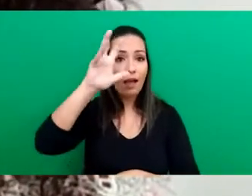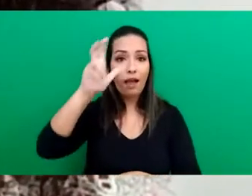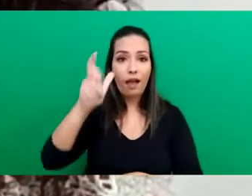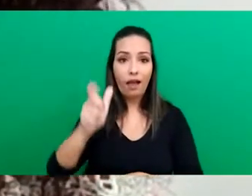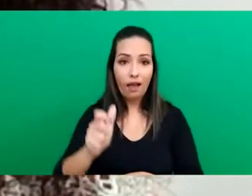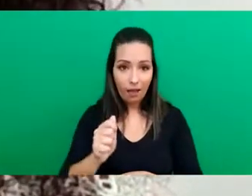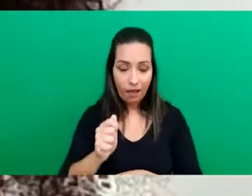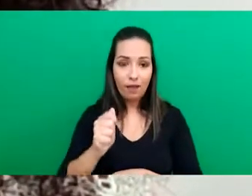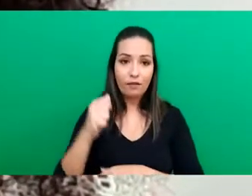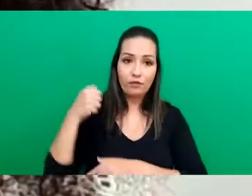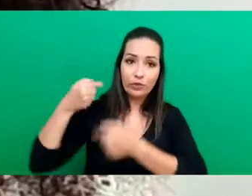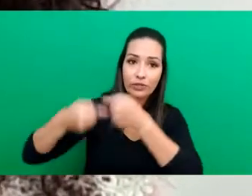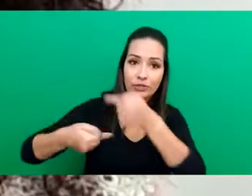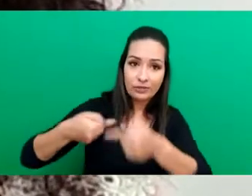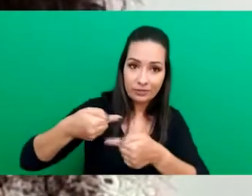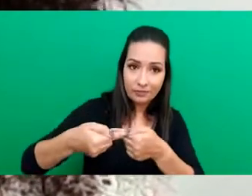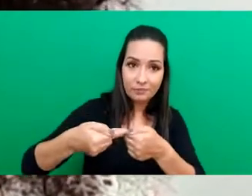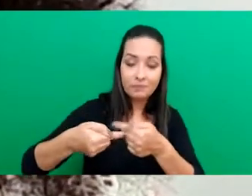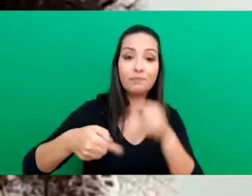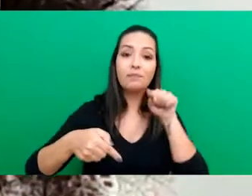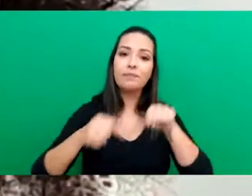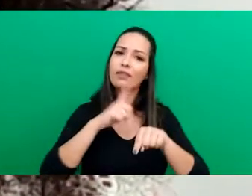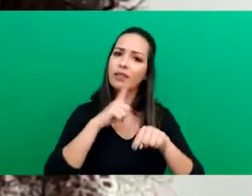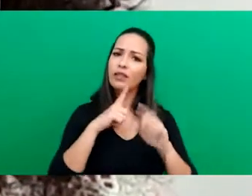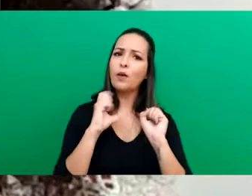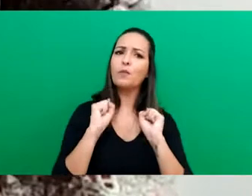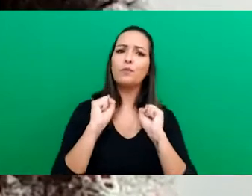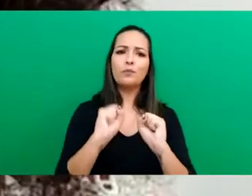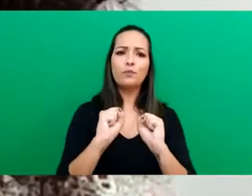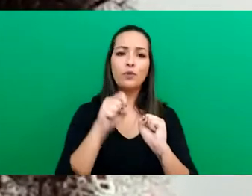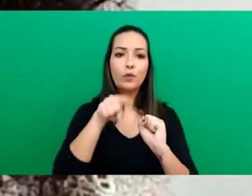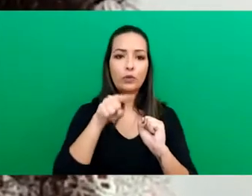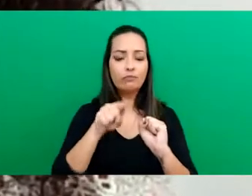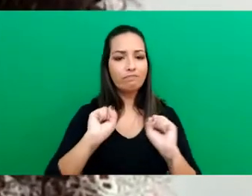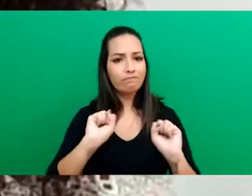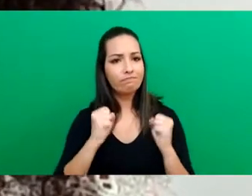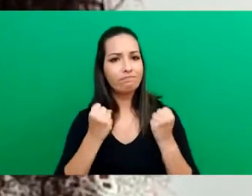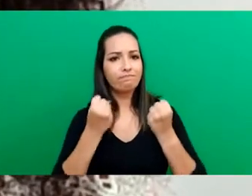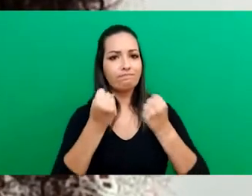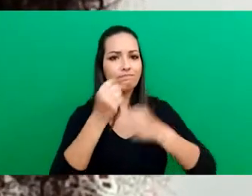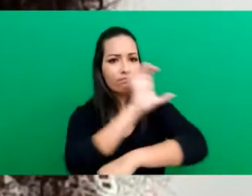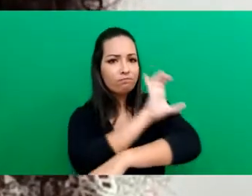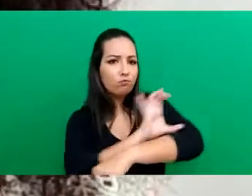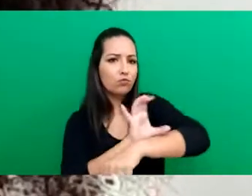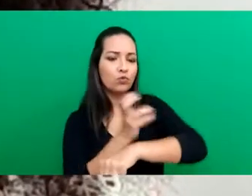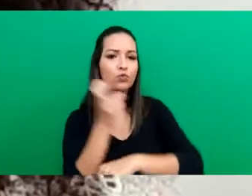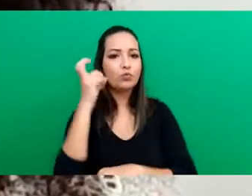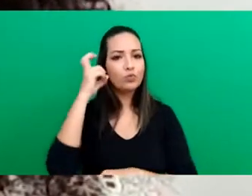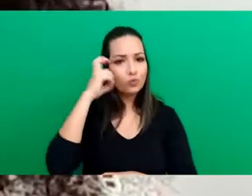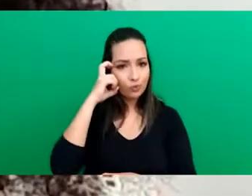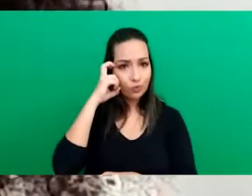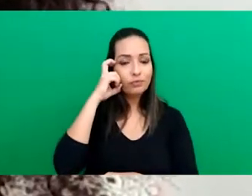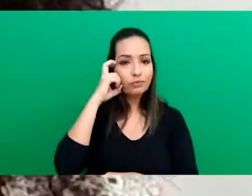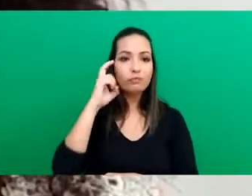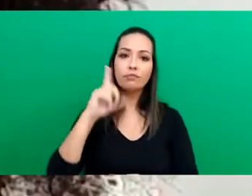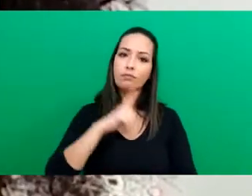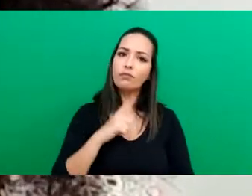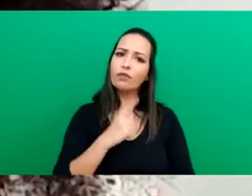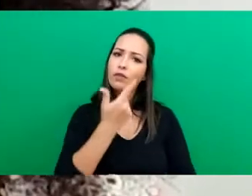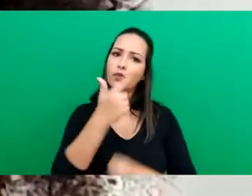trabalha com jovens e adultos, há esse empoderamento, o fortalecimento dessa cultura e há também